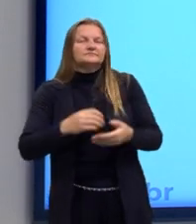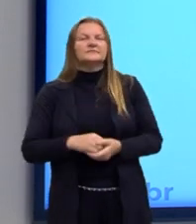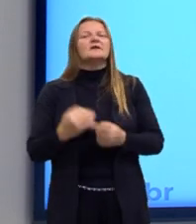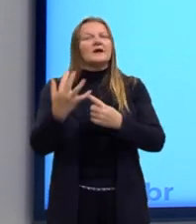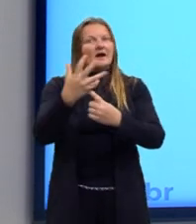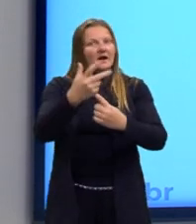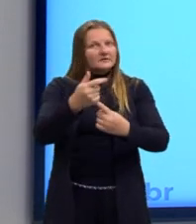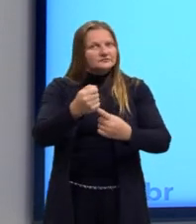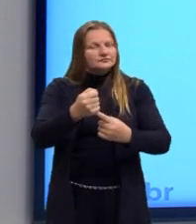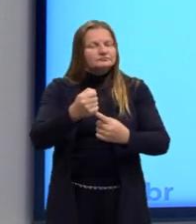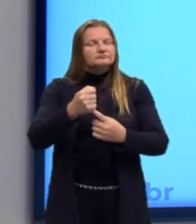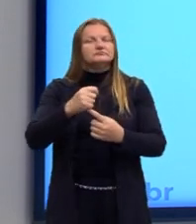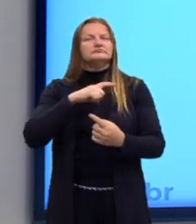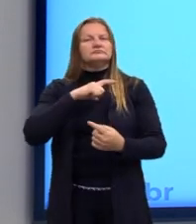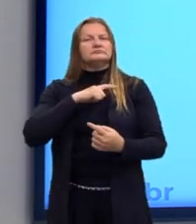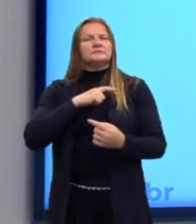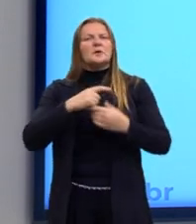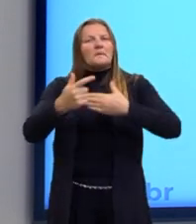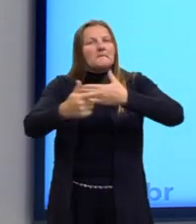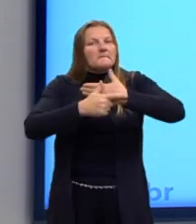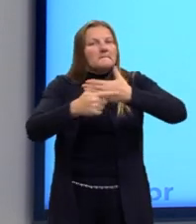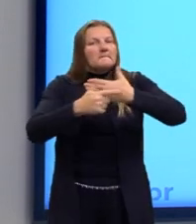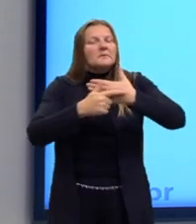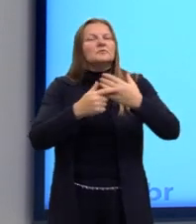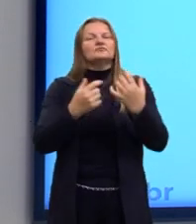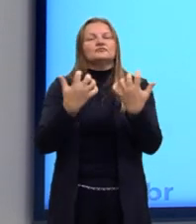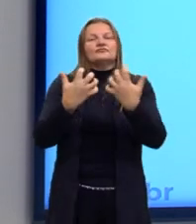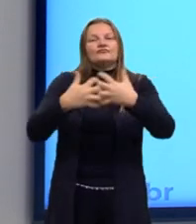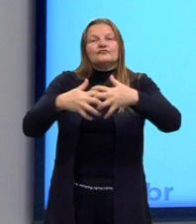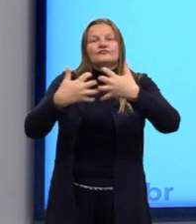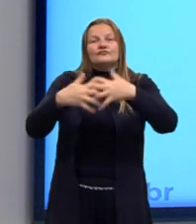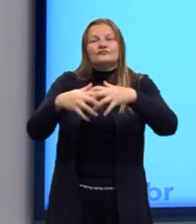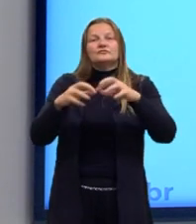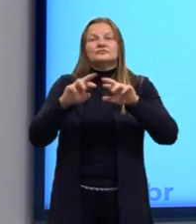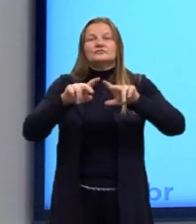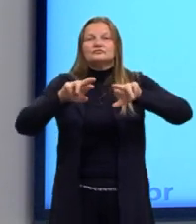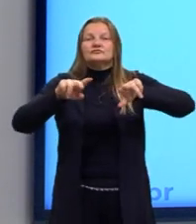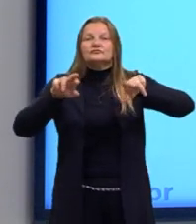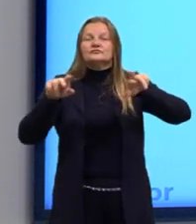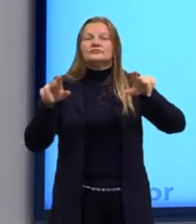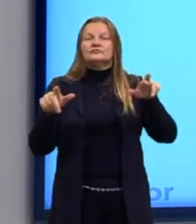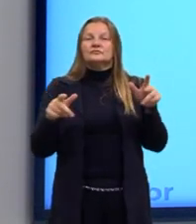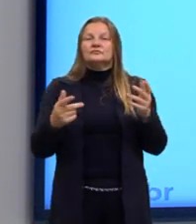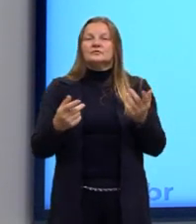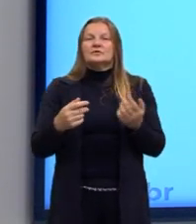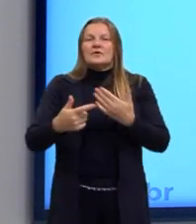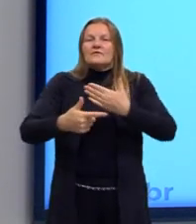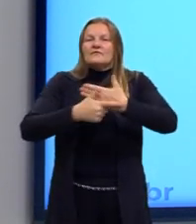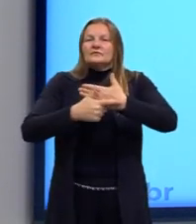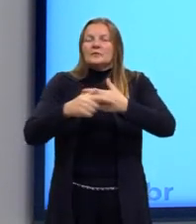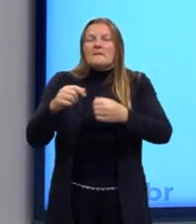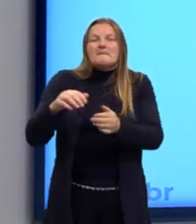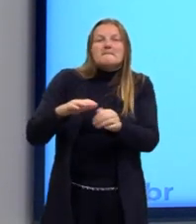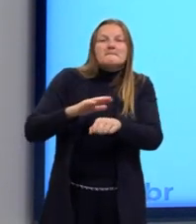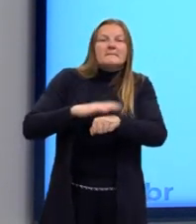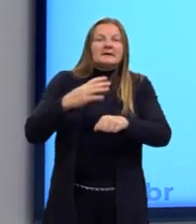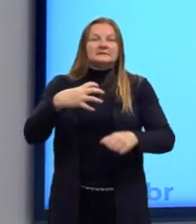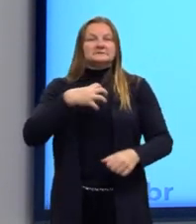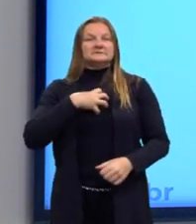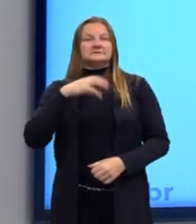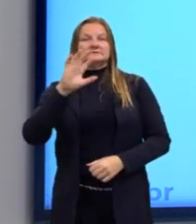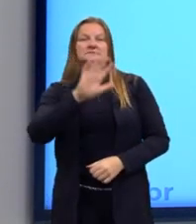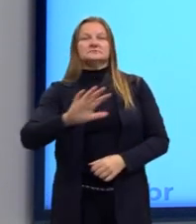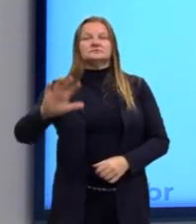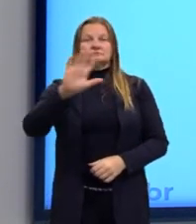tem alguns... Ela se propõe a algumas finalidades. Por exemplo, a função pragmática ou